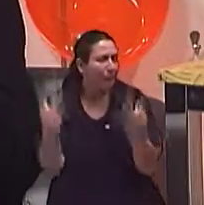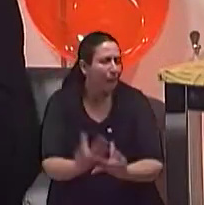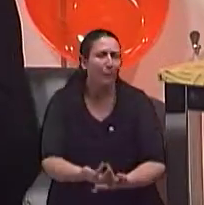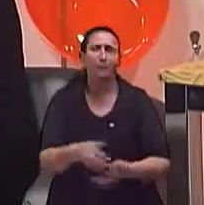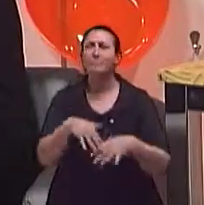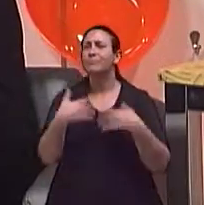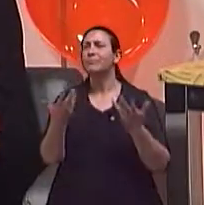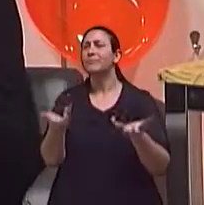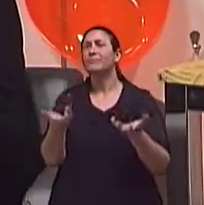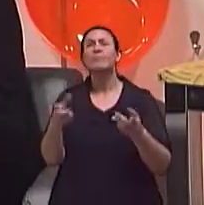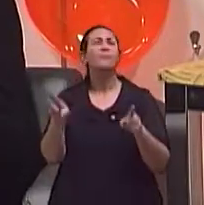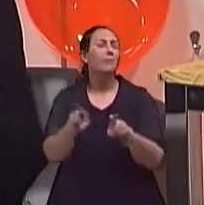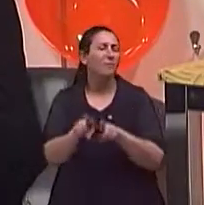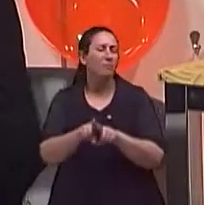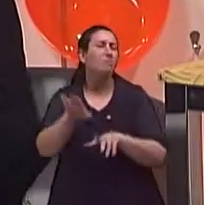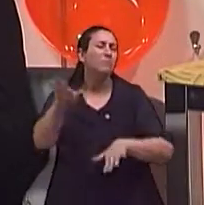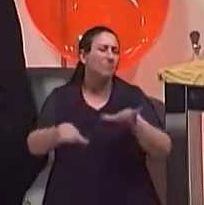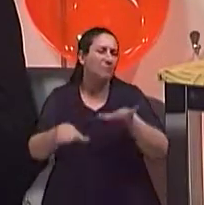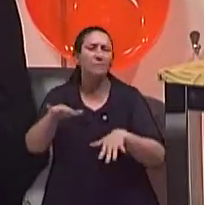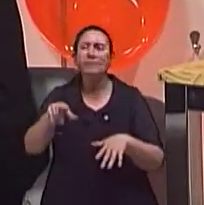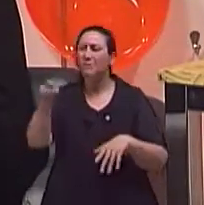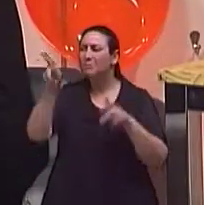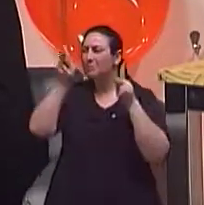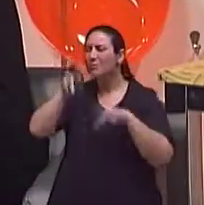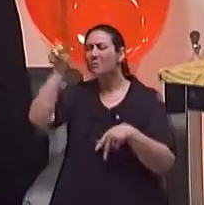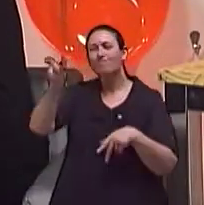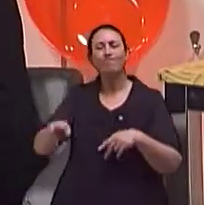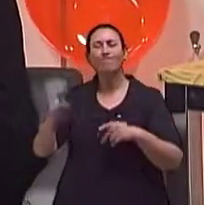às vezes, a posições que as pessoas tinham,